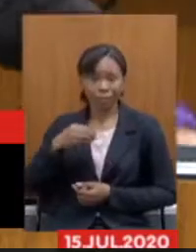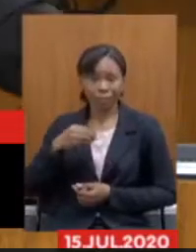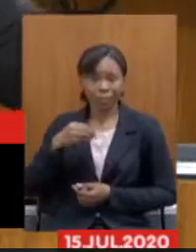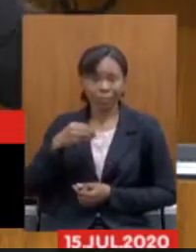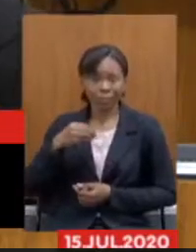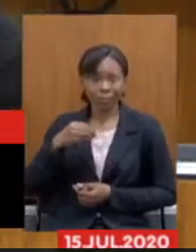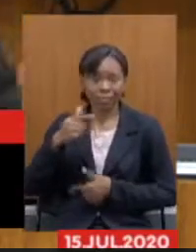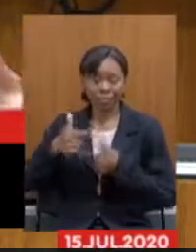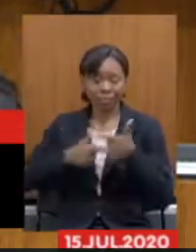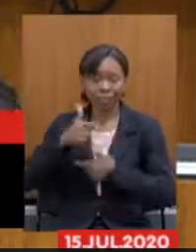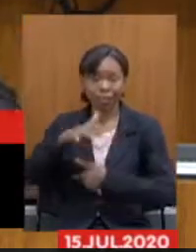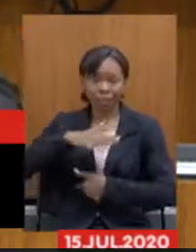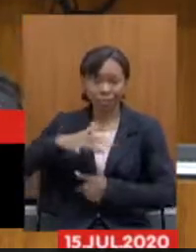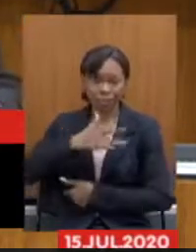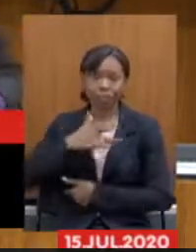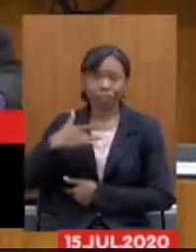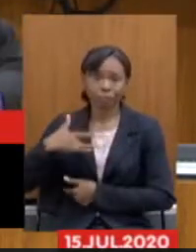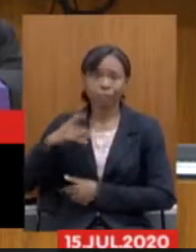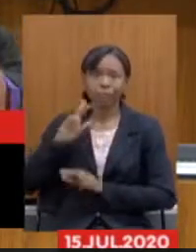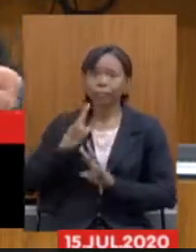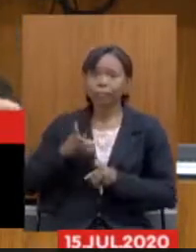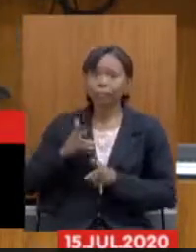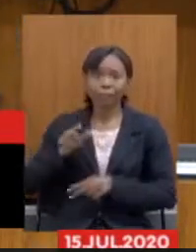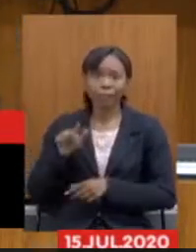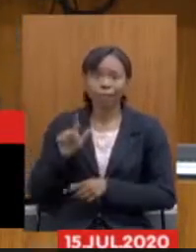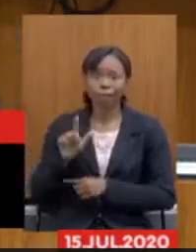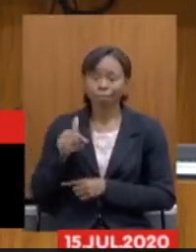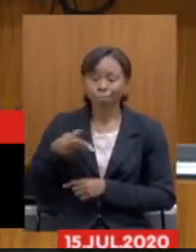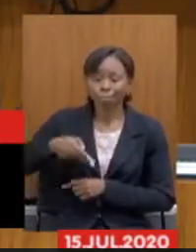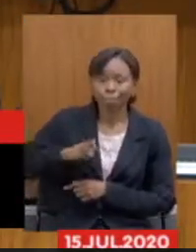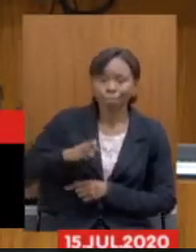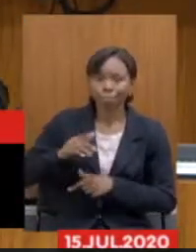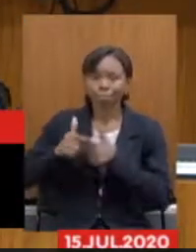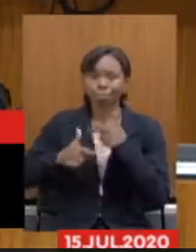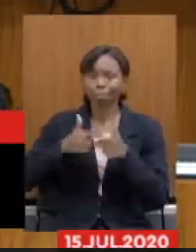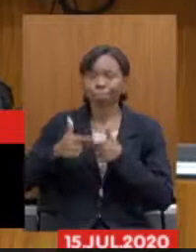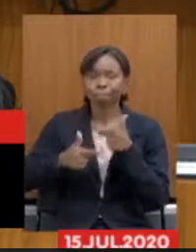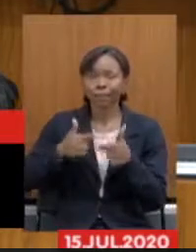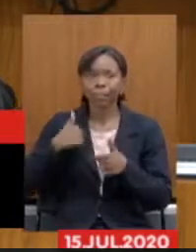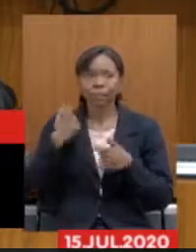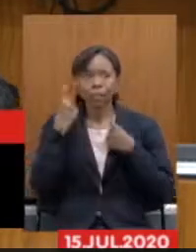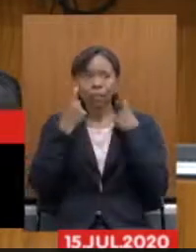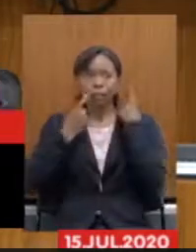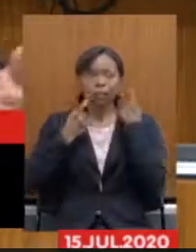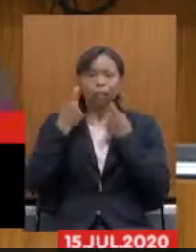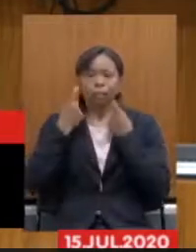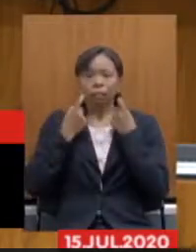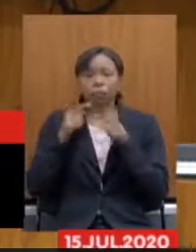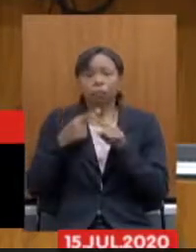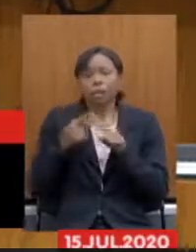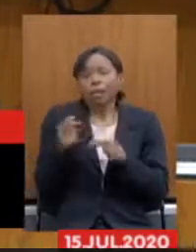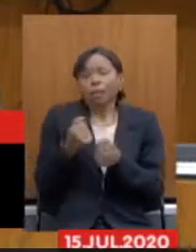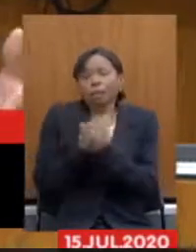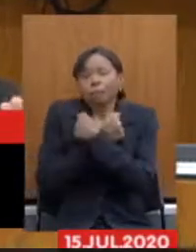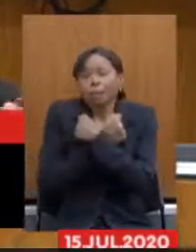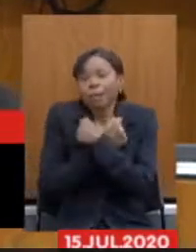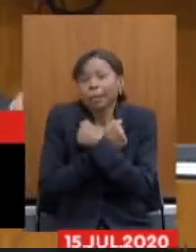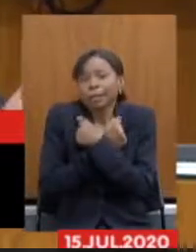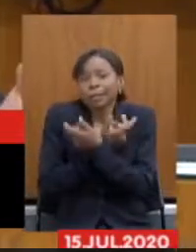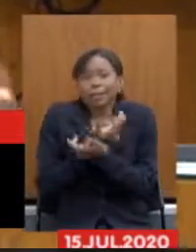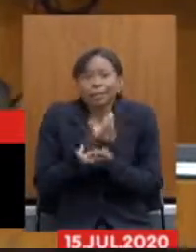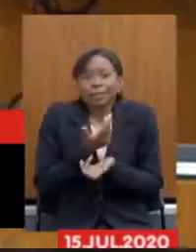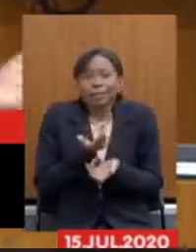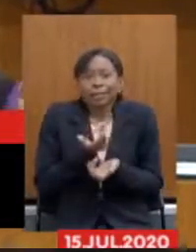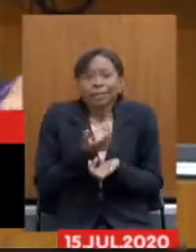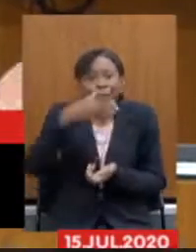sai a preocupação é imensa, ela não pode abraçar o sobrinho que tanto ama